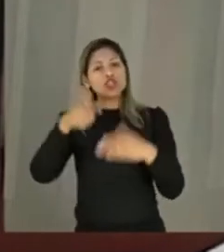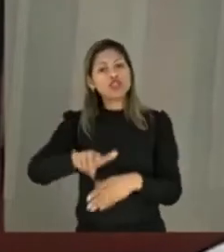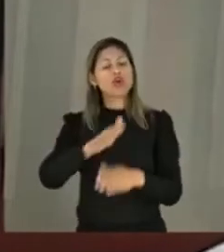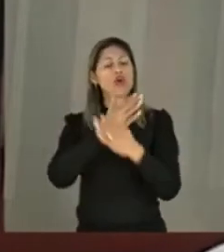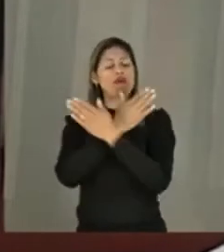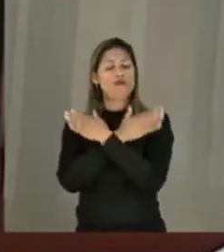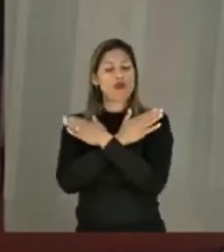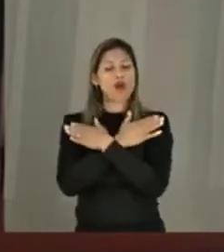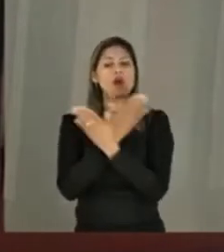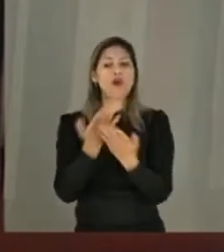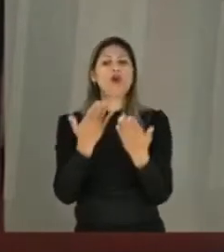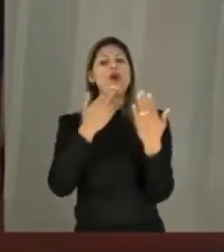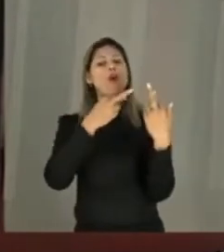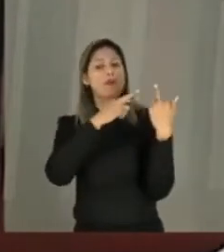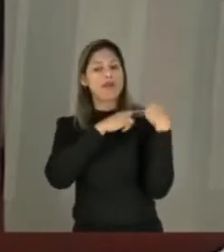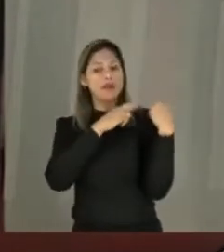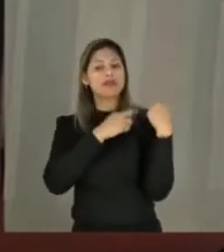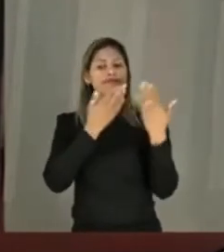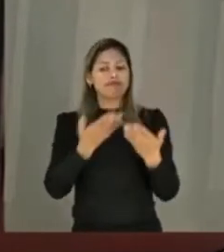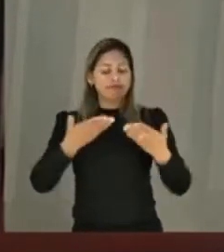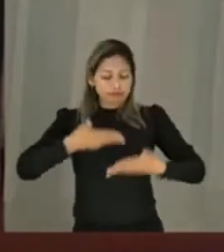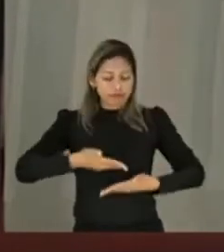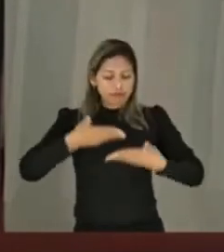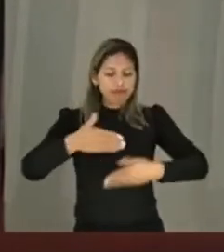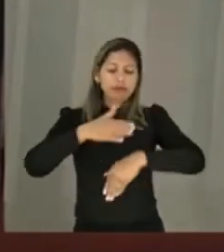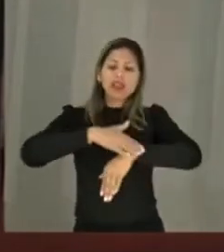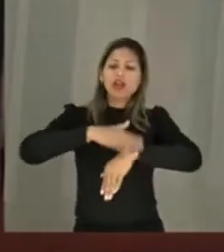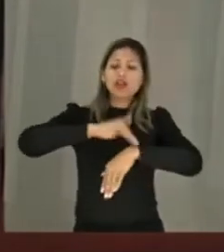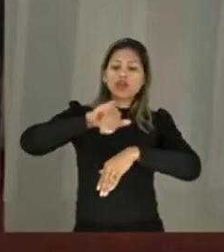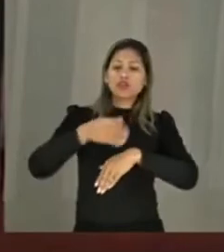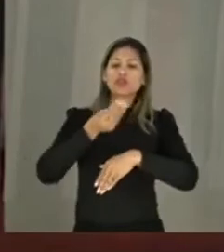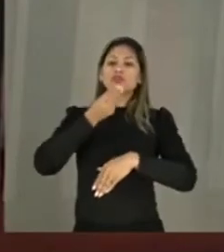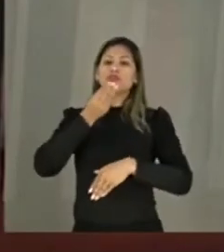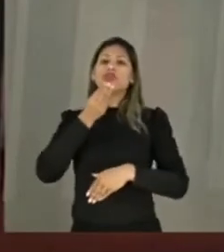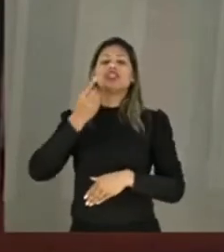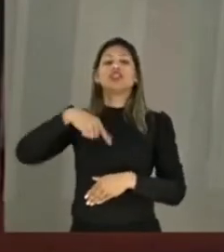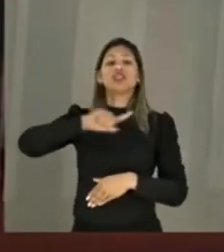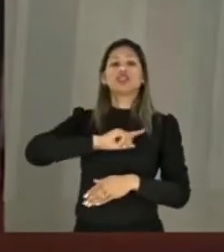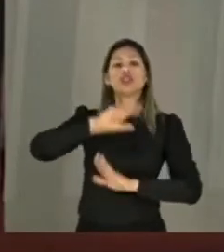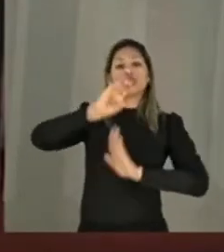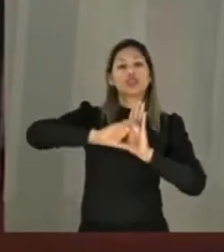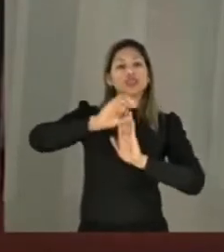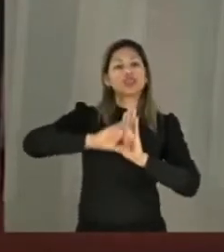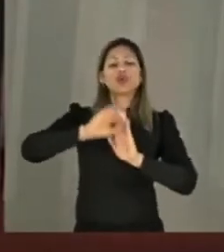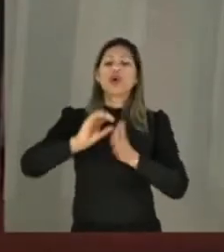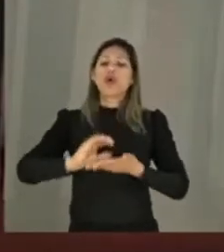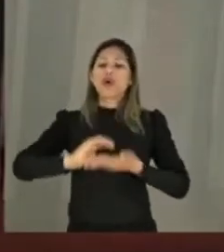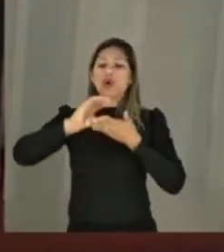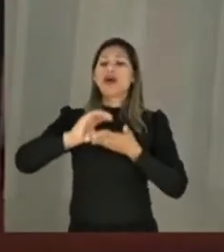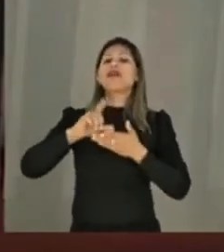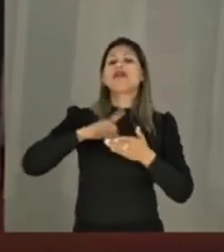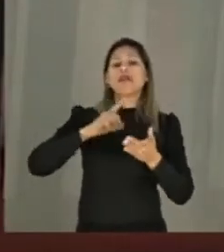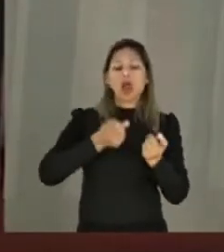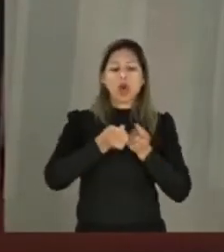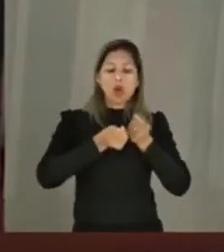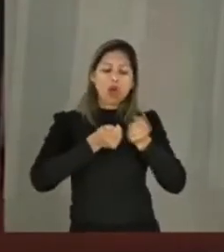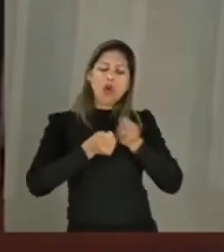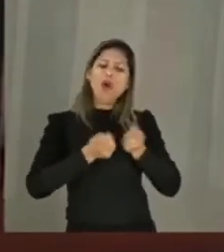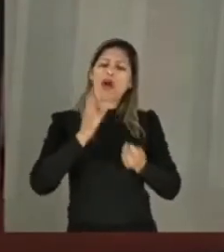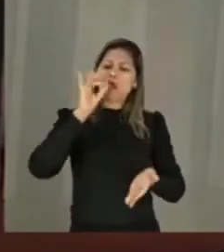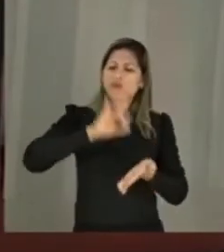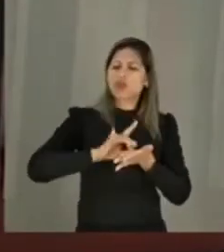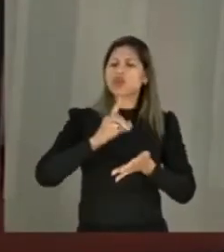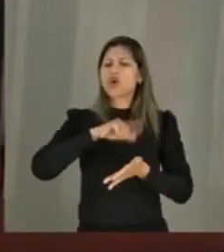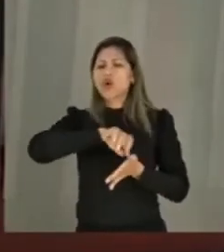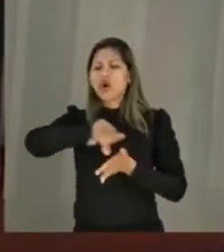esta respeitável casa pelo tempo e oportunidade e sobre nossas políticas curriculares tão centralizadoras, controladoras e padronizadoras,